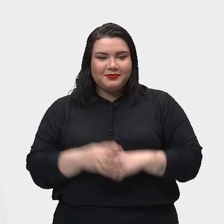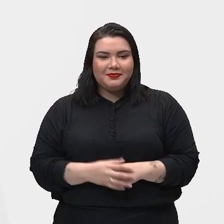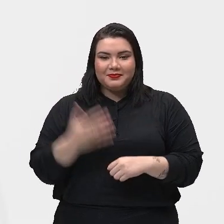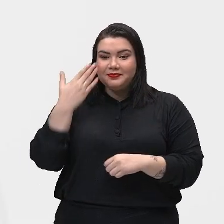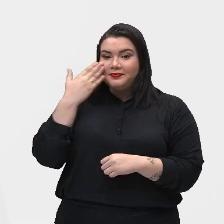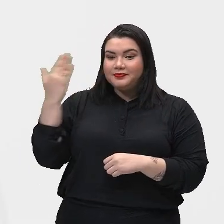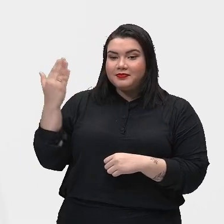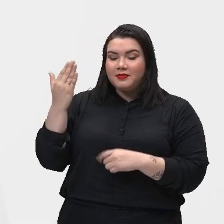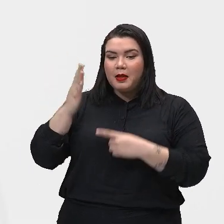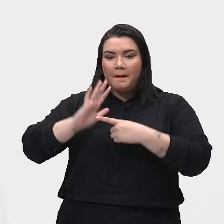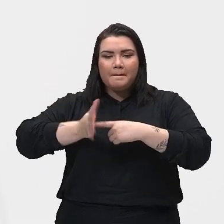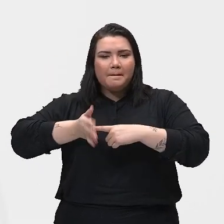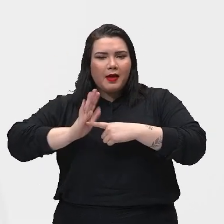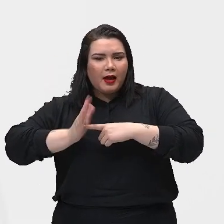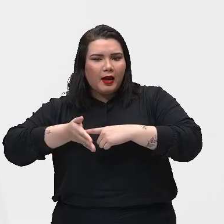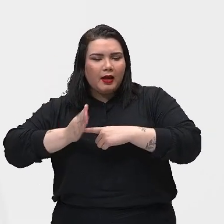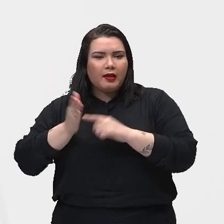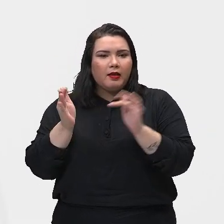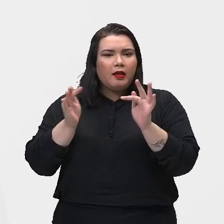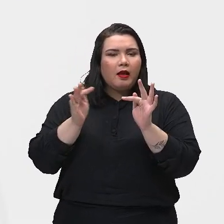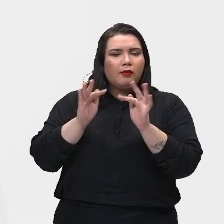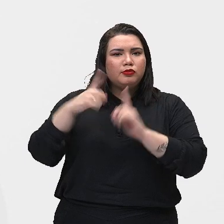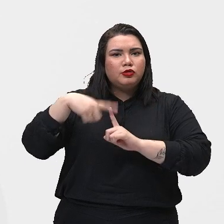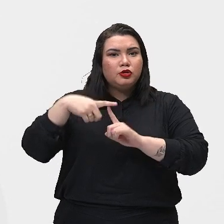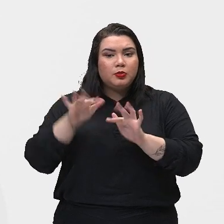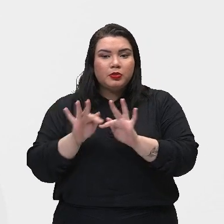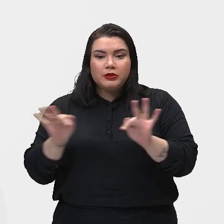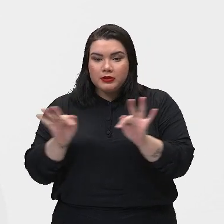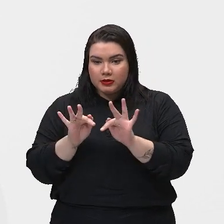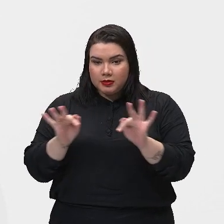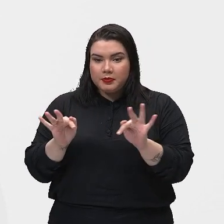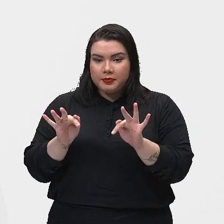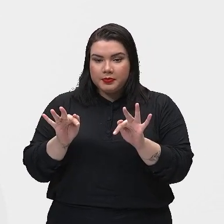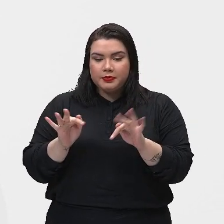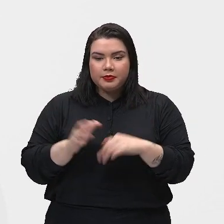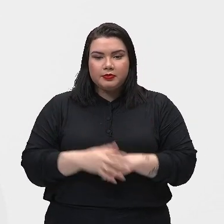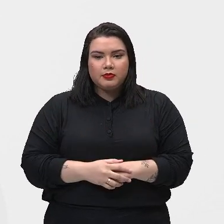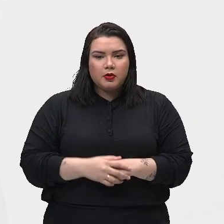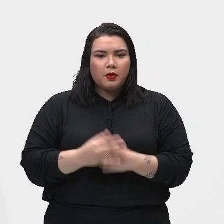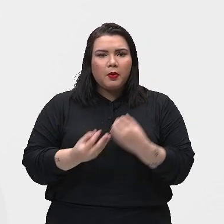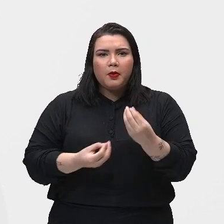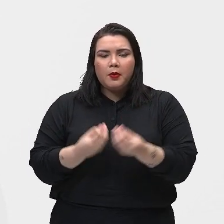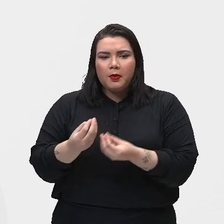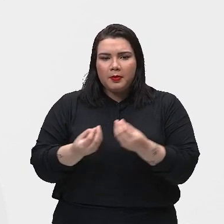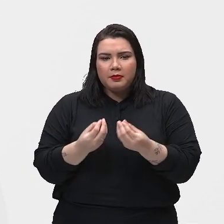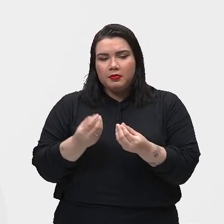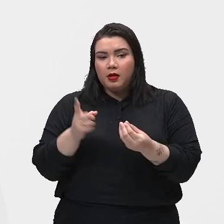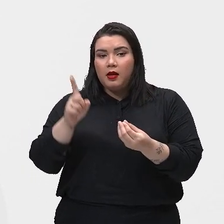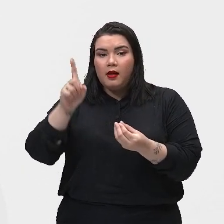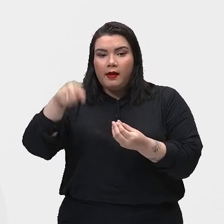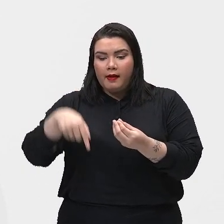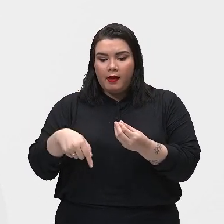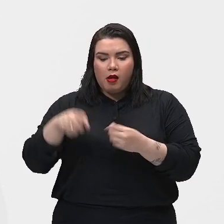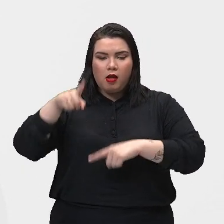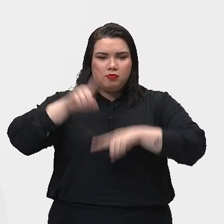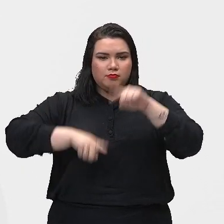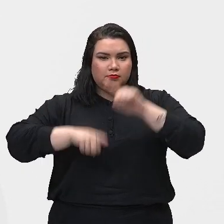máquinas simples, né? Então, as máquinas simples, eles são dispositivos ou